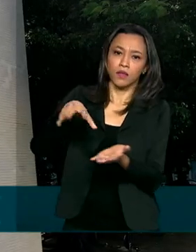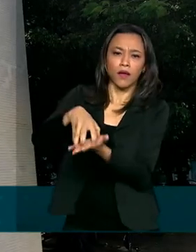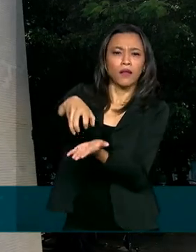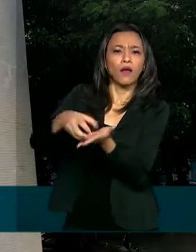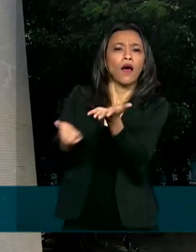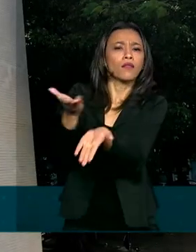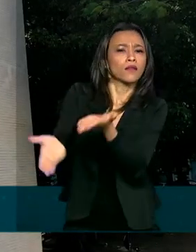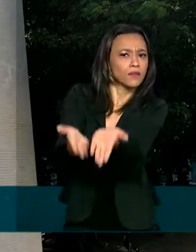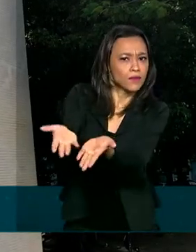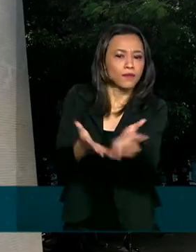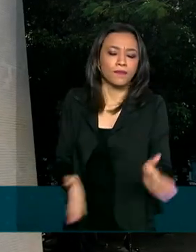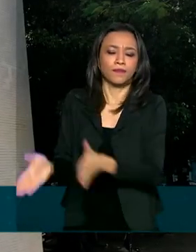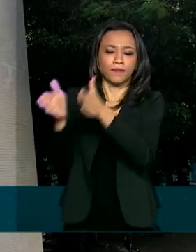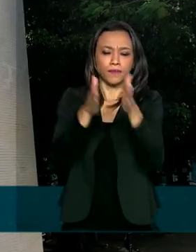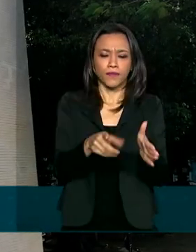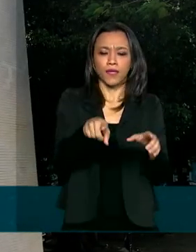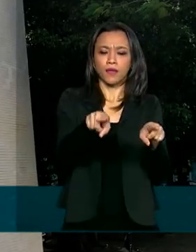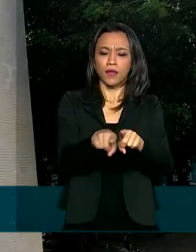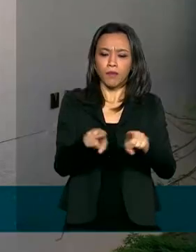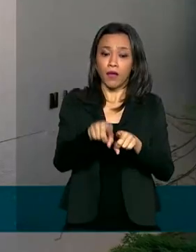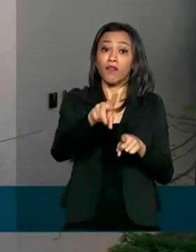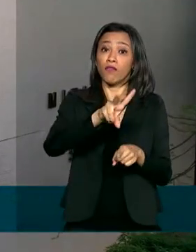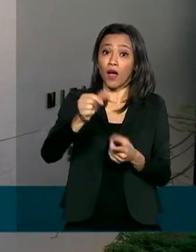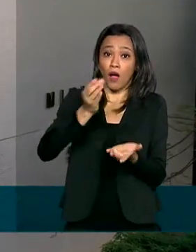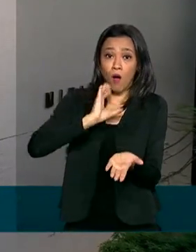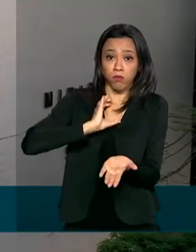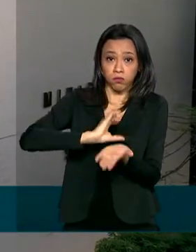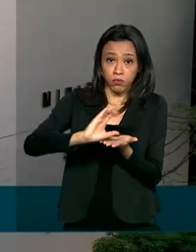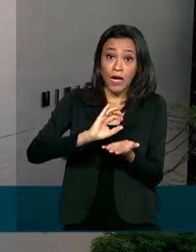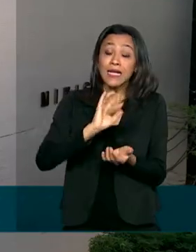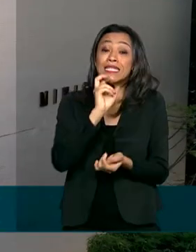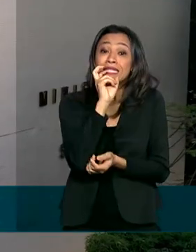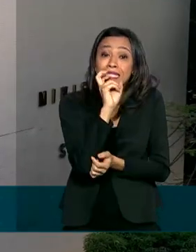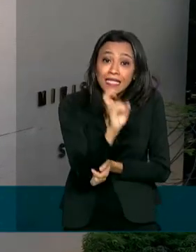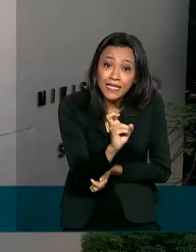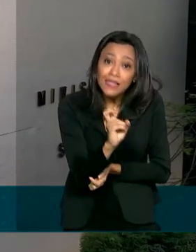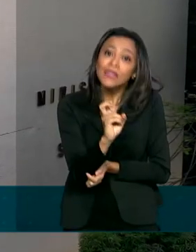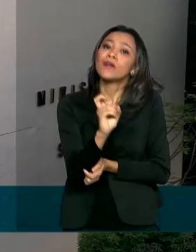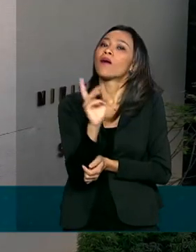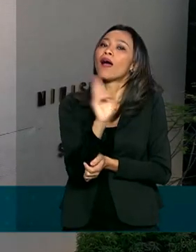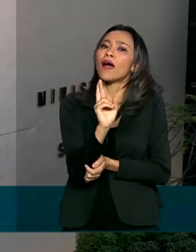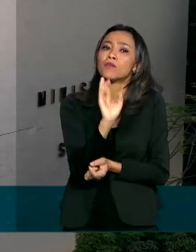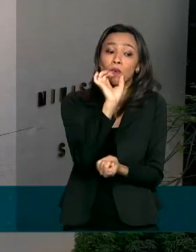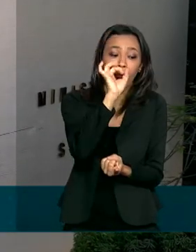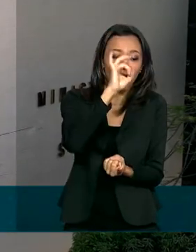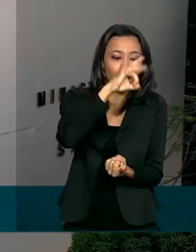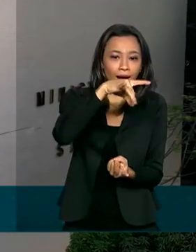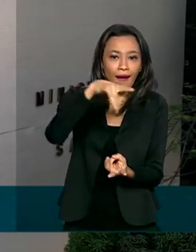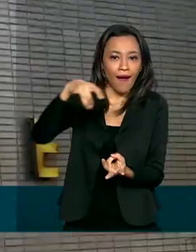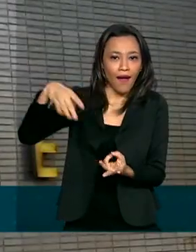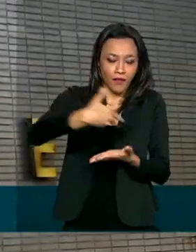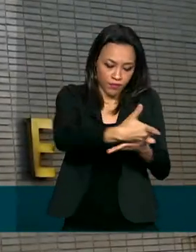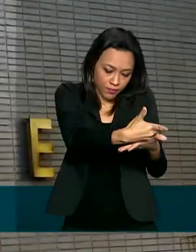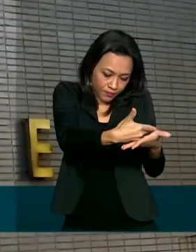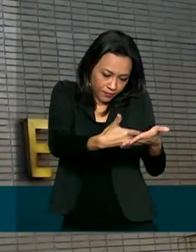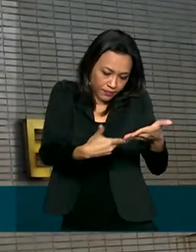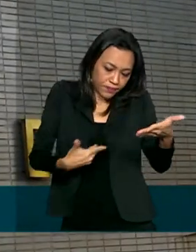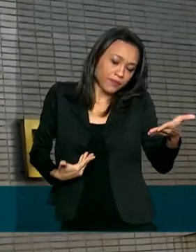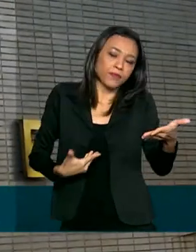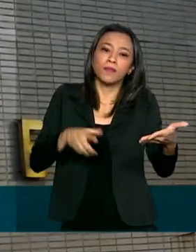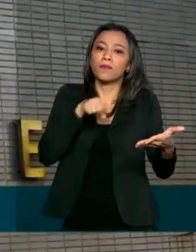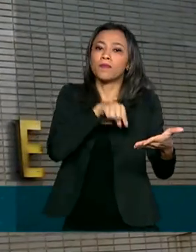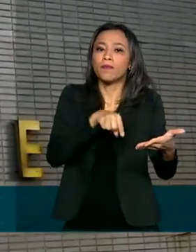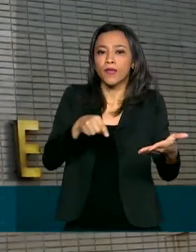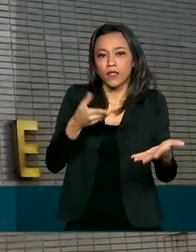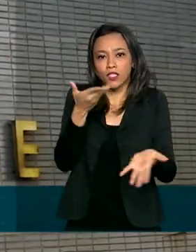da Saúde também vai destinar para os centros 5 reais por cadastro atualizado de pacientes nos serviços de